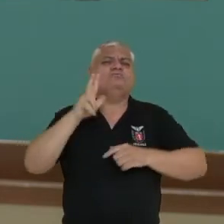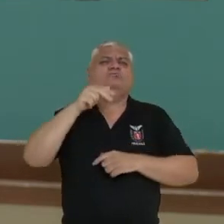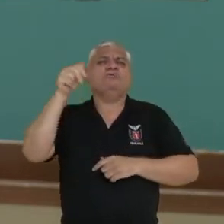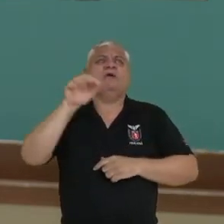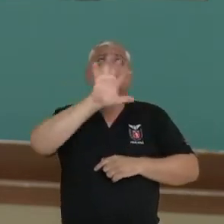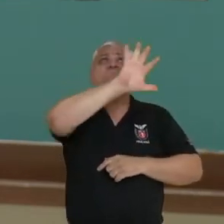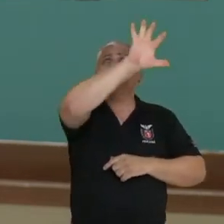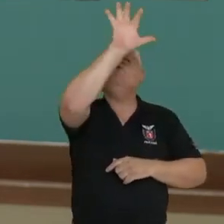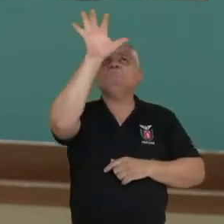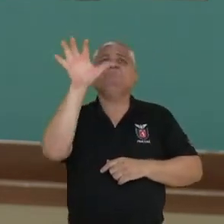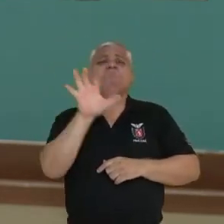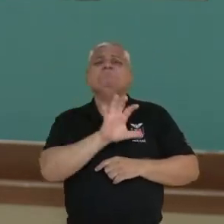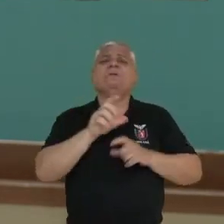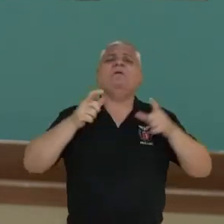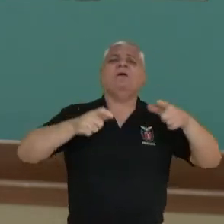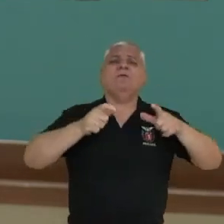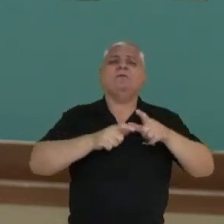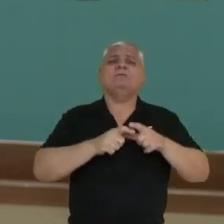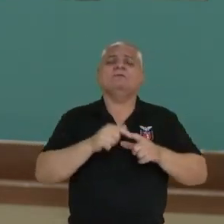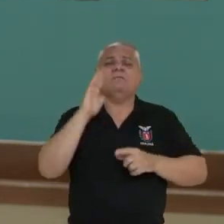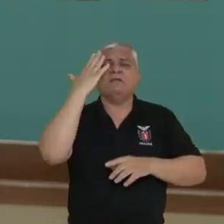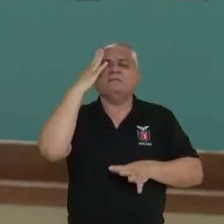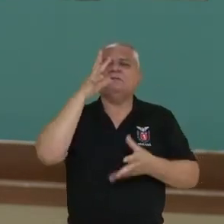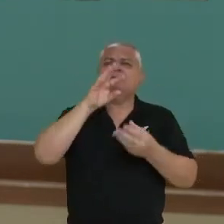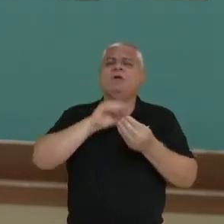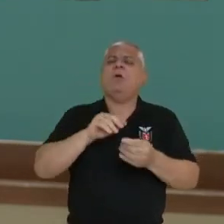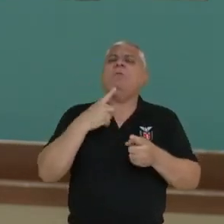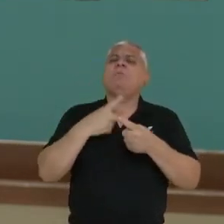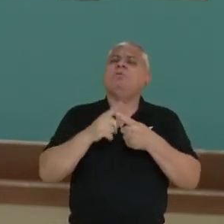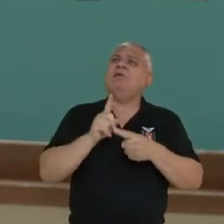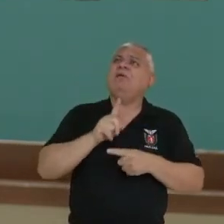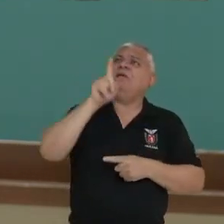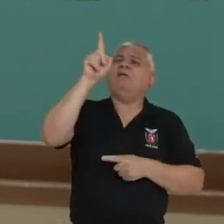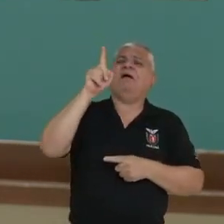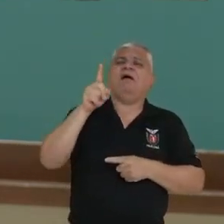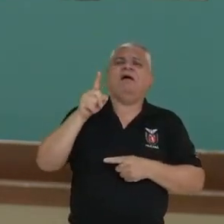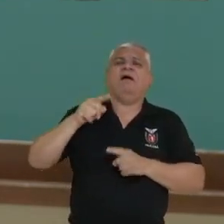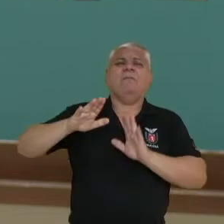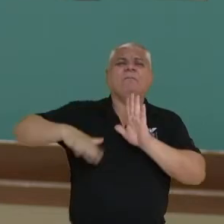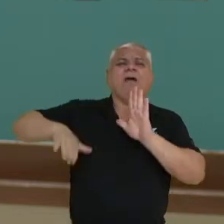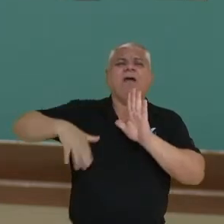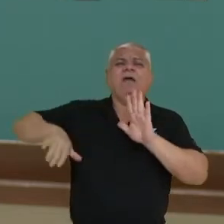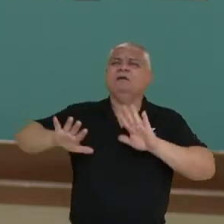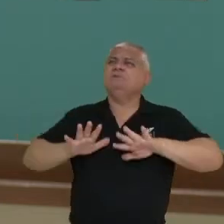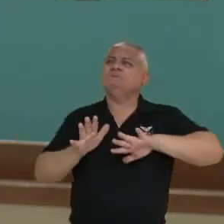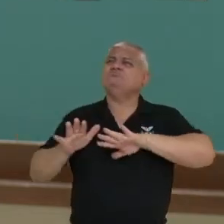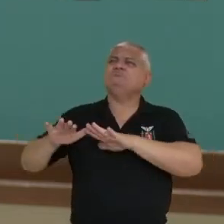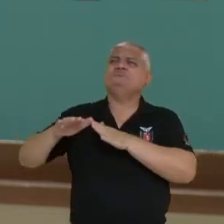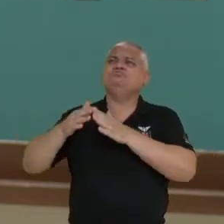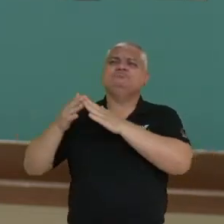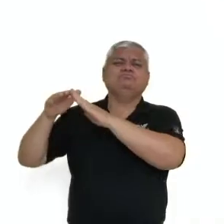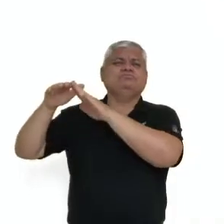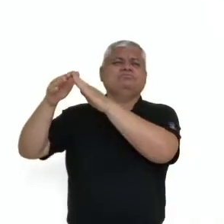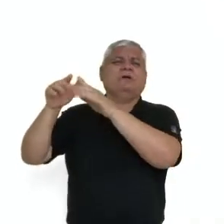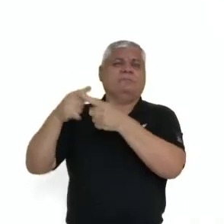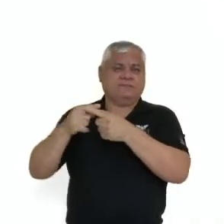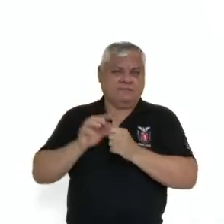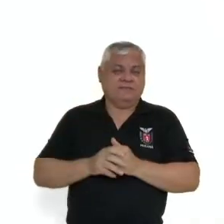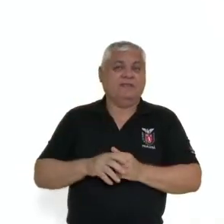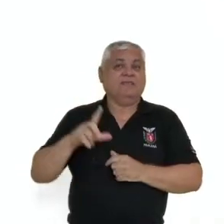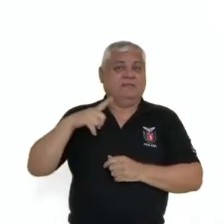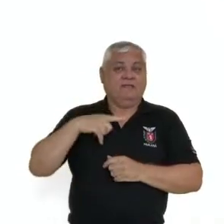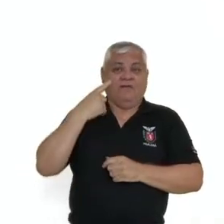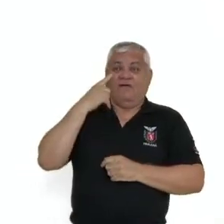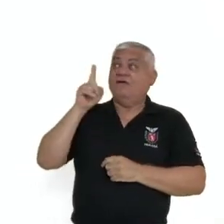está a região Nordeste, justamente para entender por que foi pelo litoral que os portugueses iniciaram a ocupação. Então nós temos aqui a